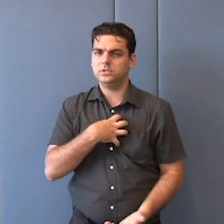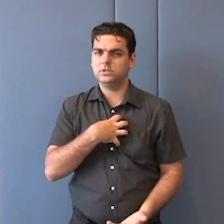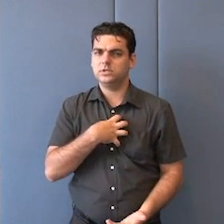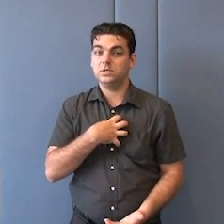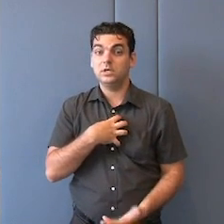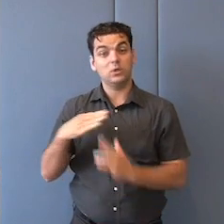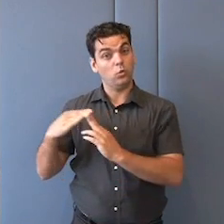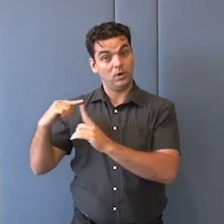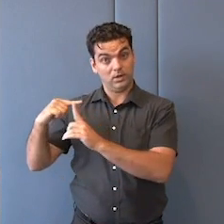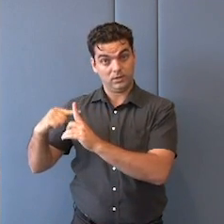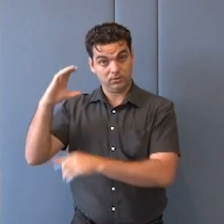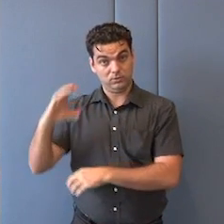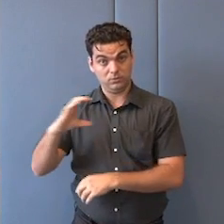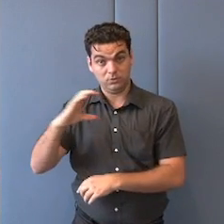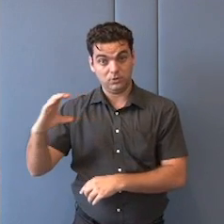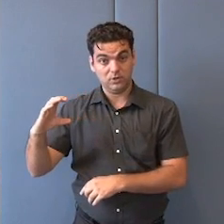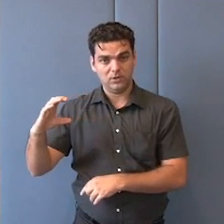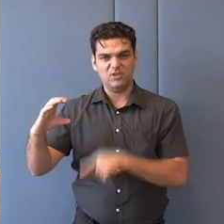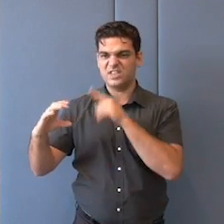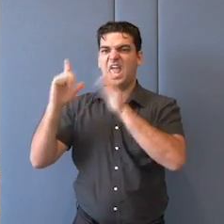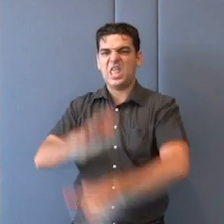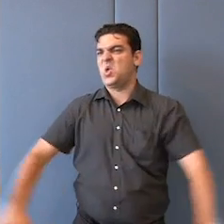Católico, em grego, católico significa universal.